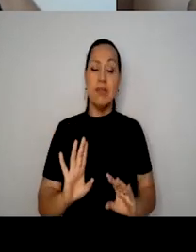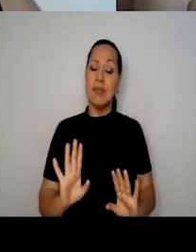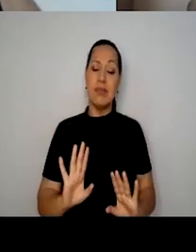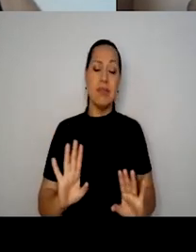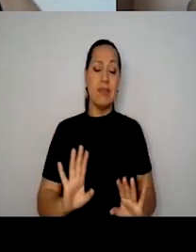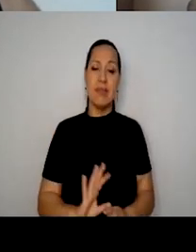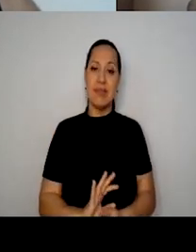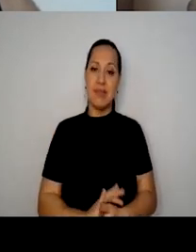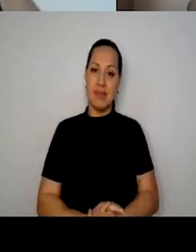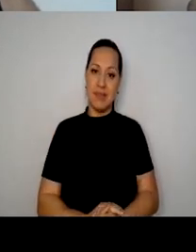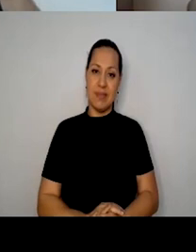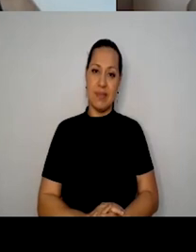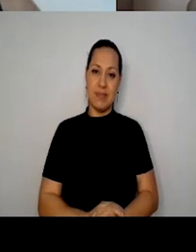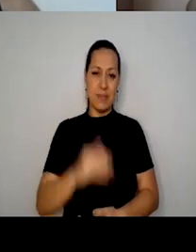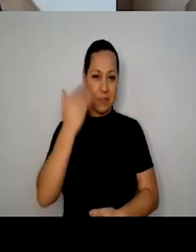Entende?